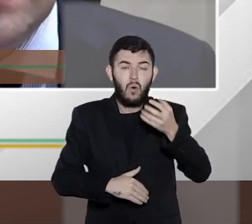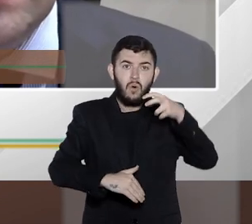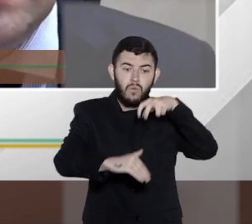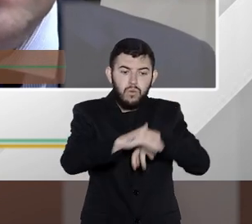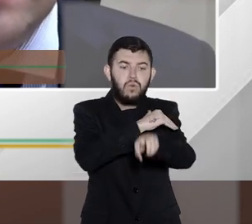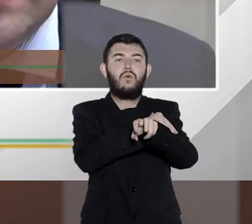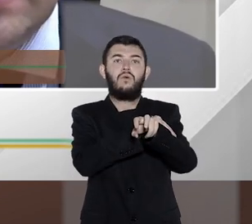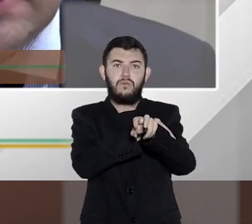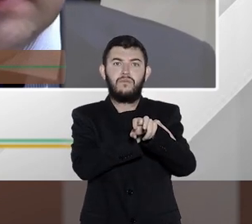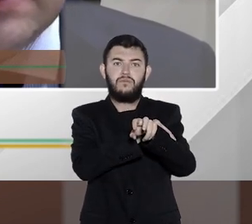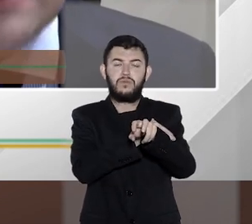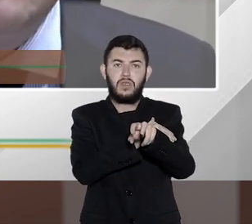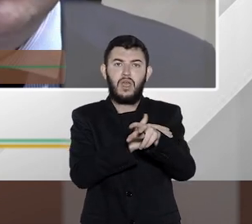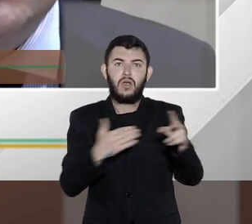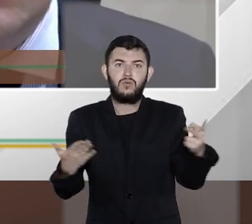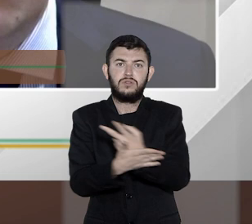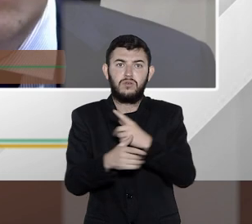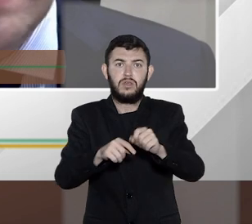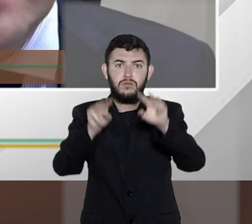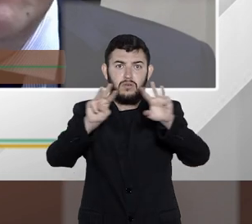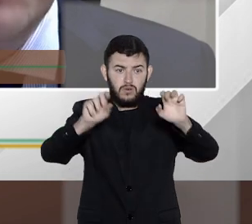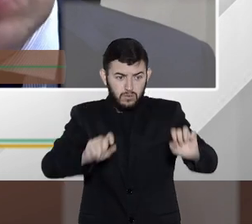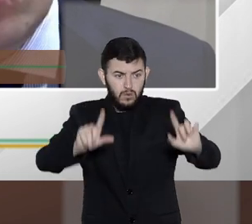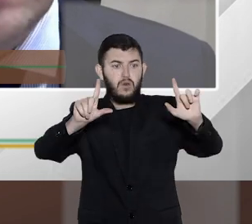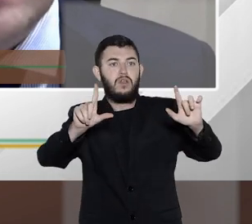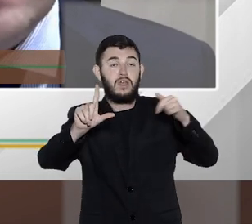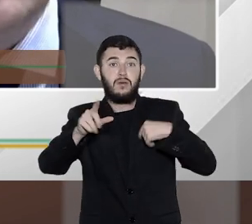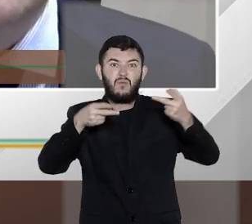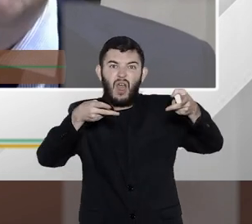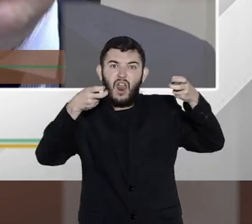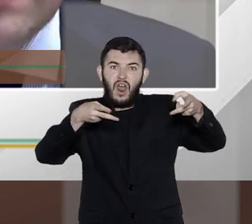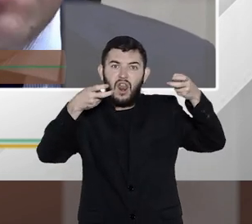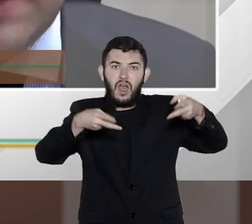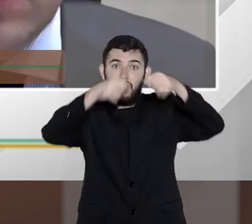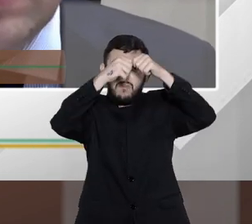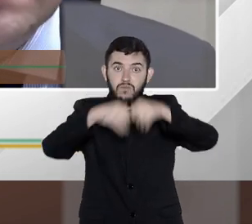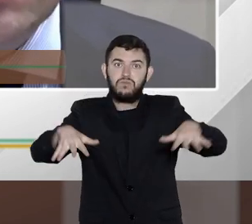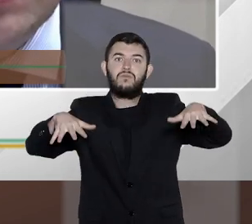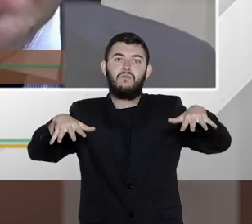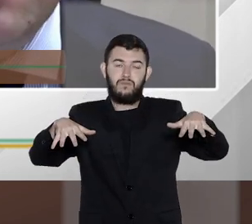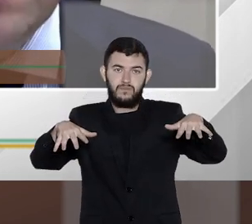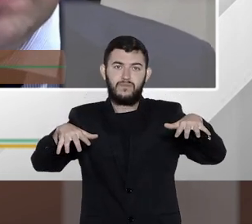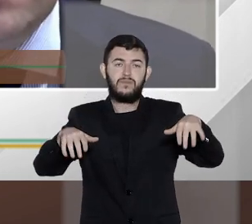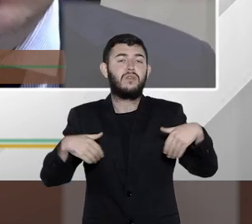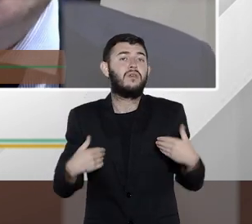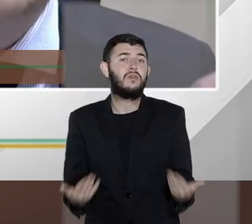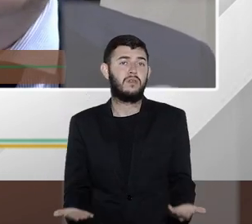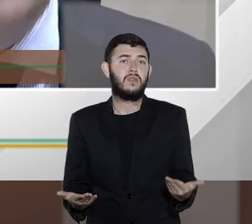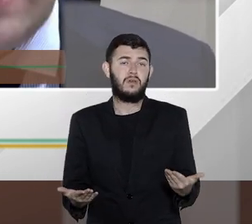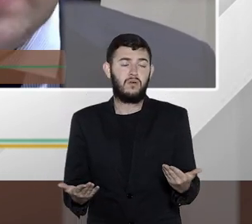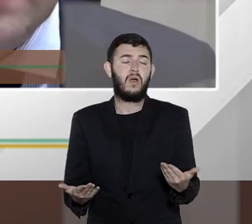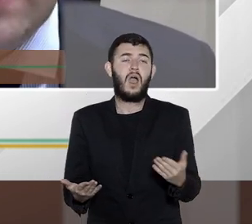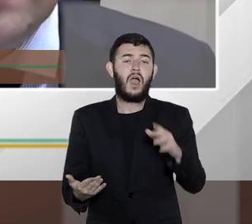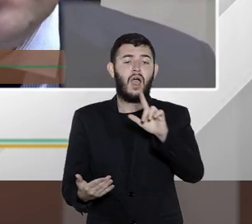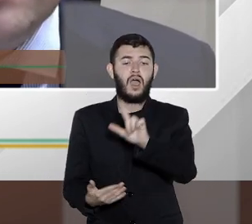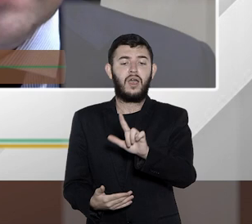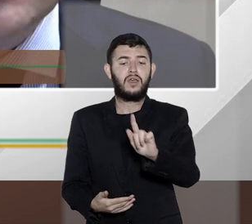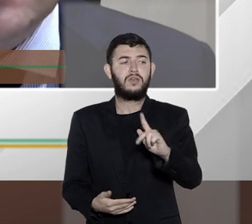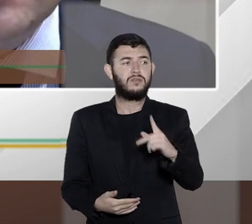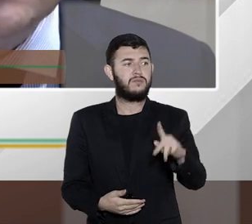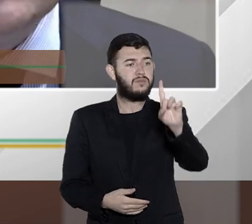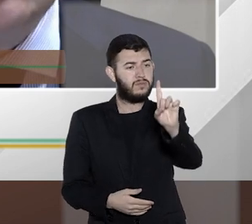da administração pública. O que a LGPD veio exigir? Que o titular